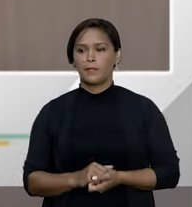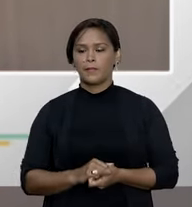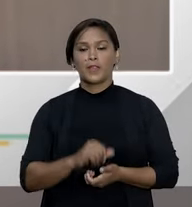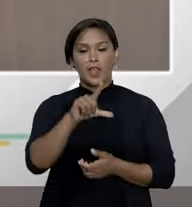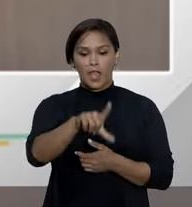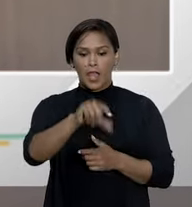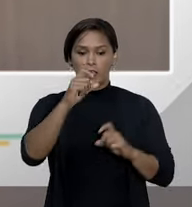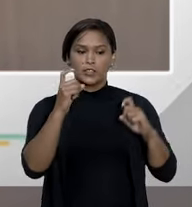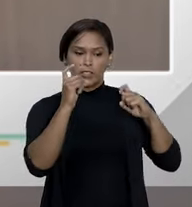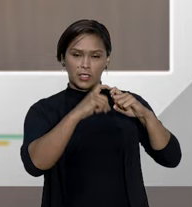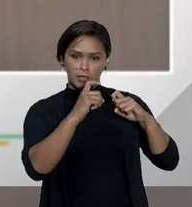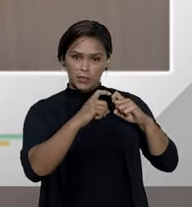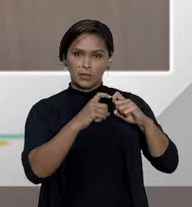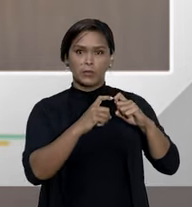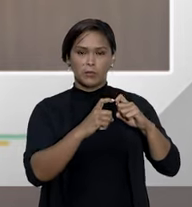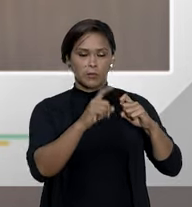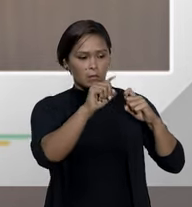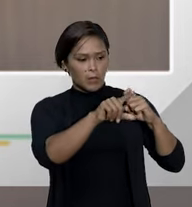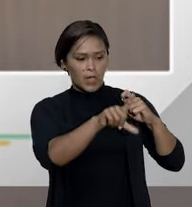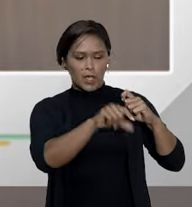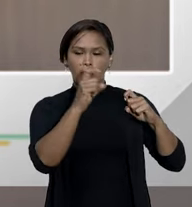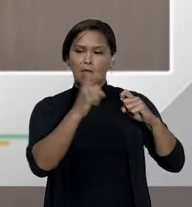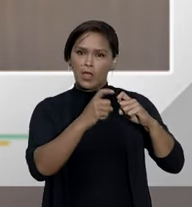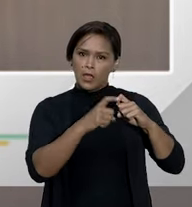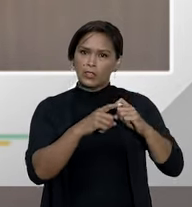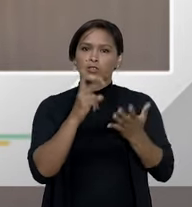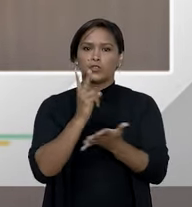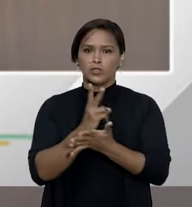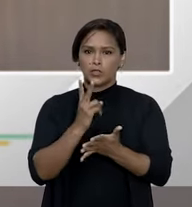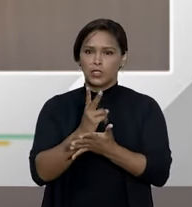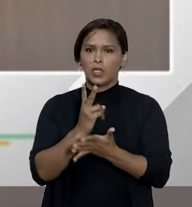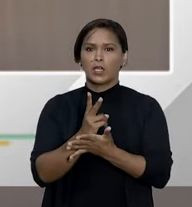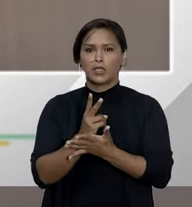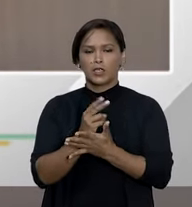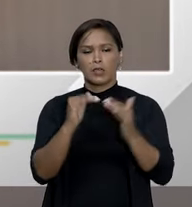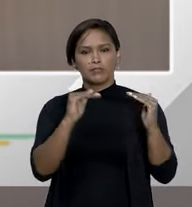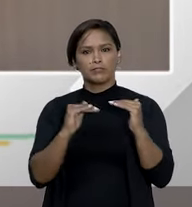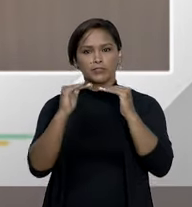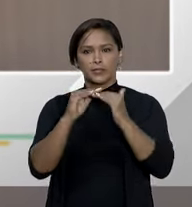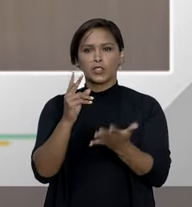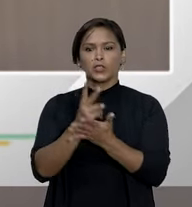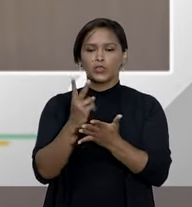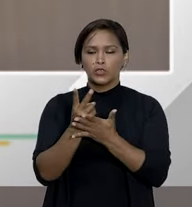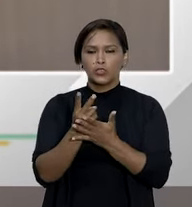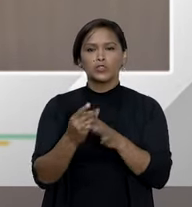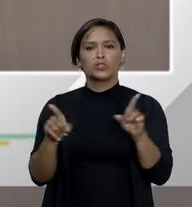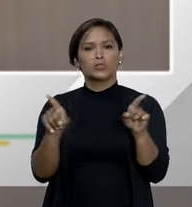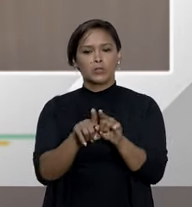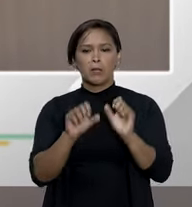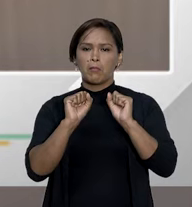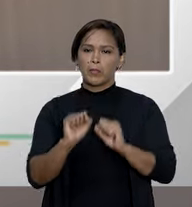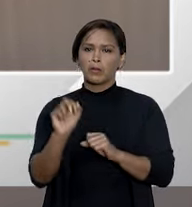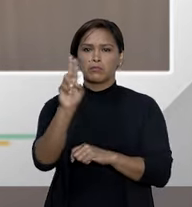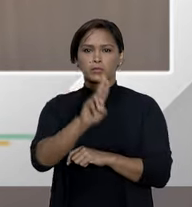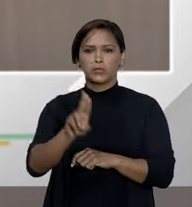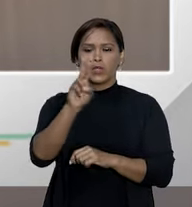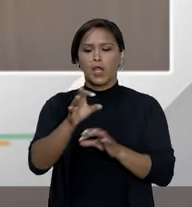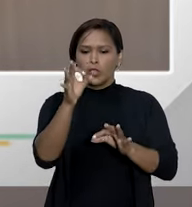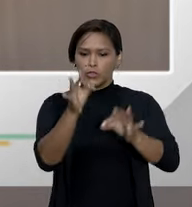indicação do médico é aquele que o contrato tem a ser inclusive na esteira da orientação